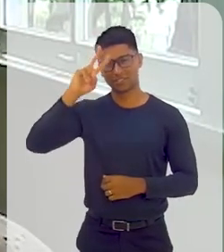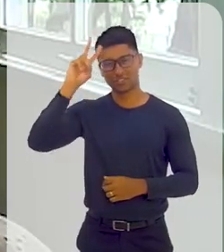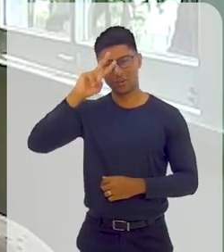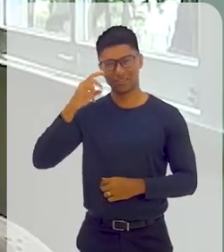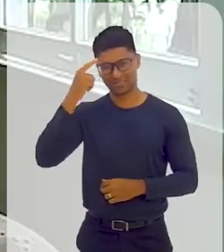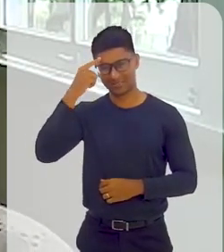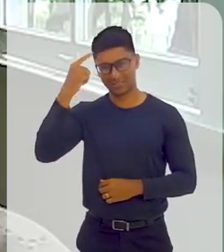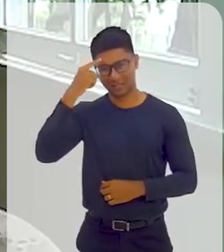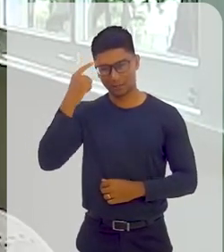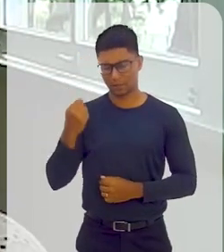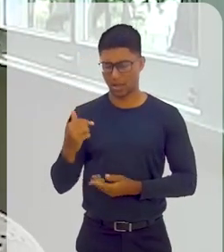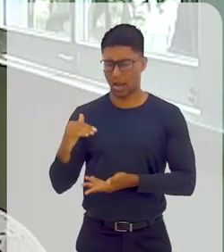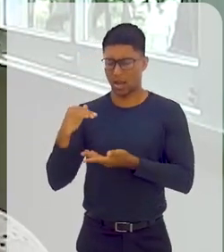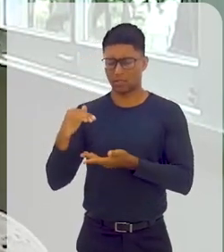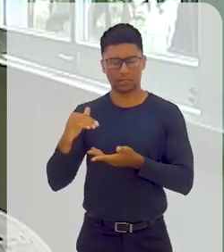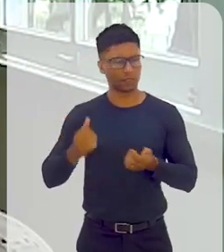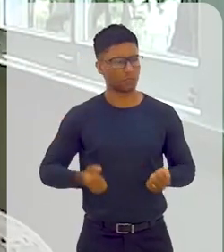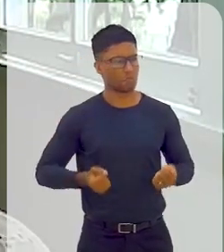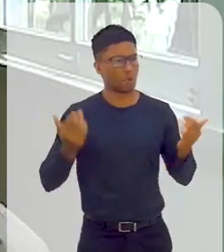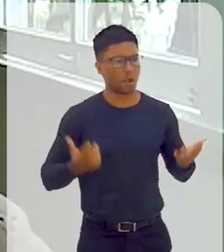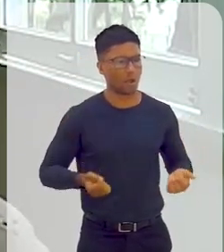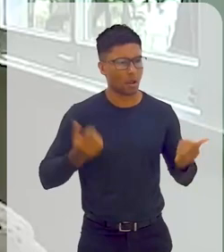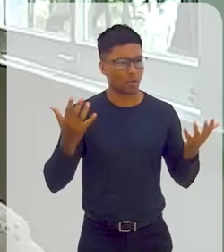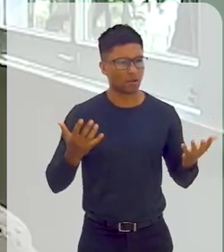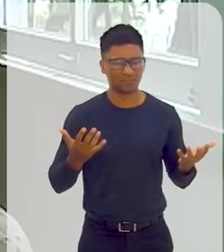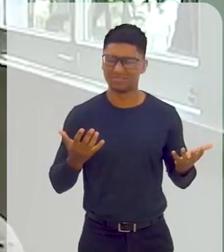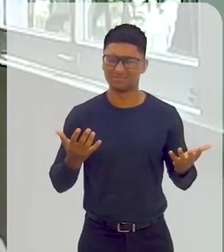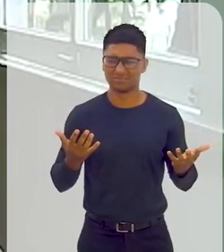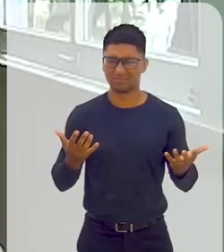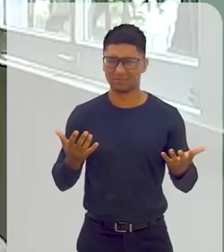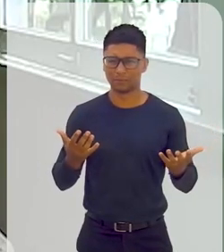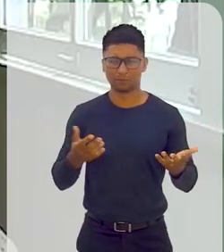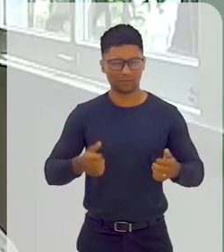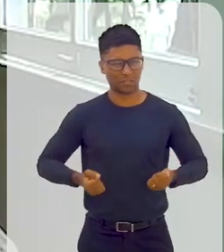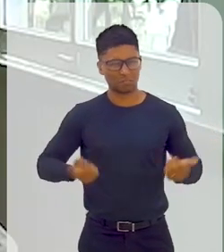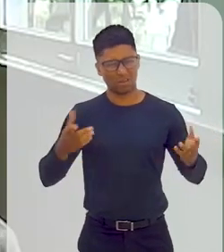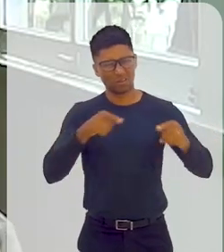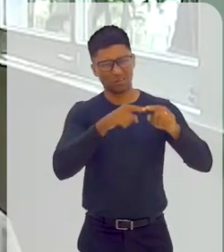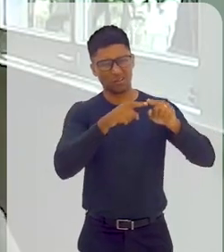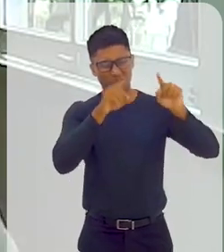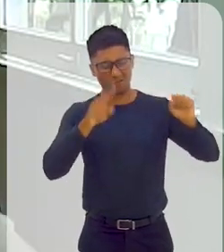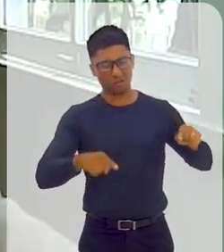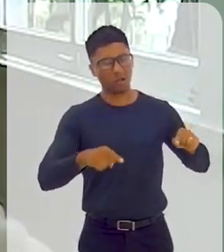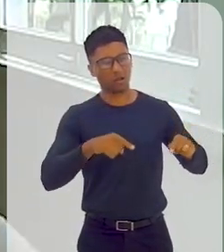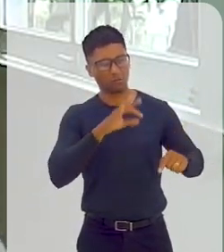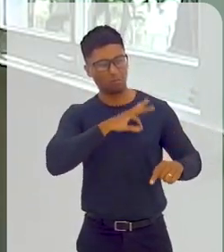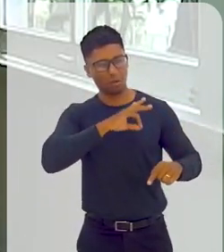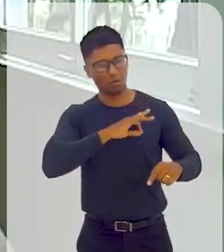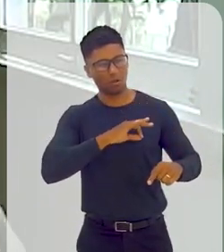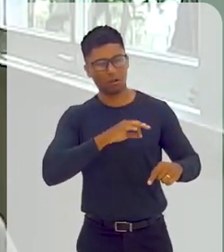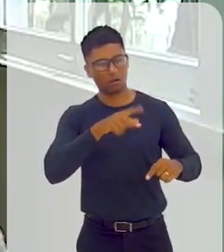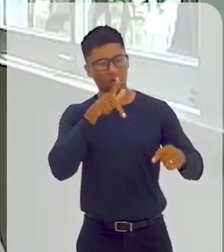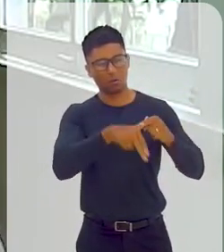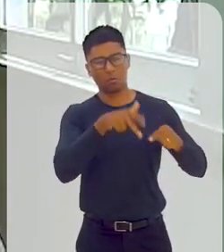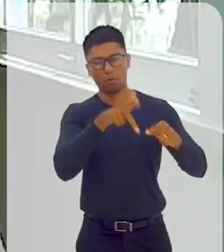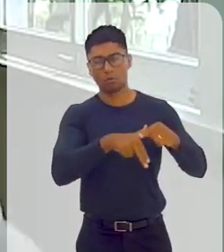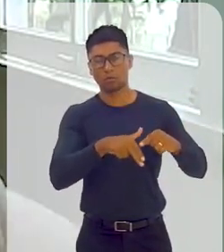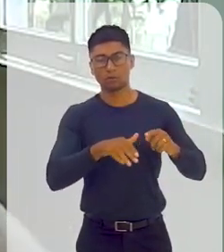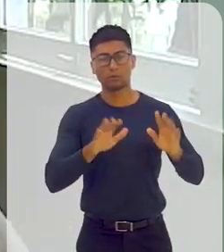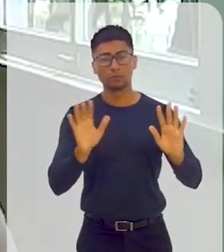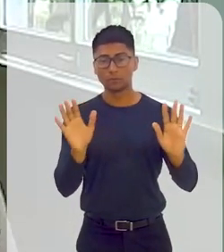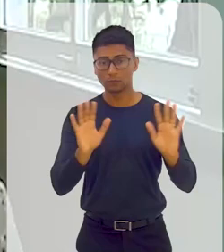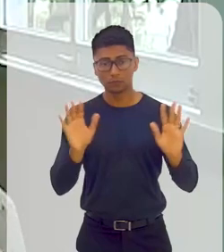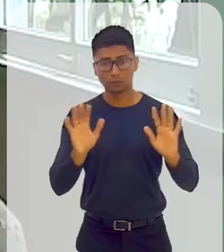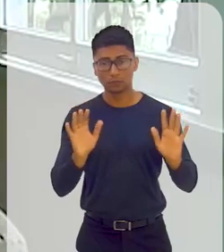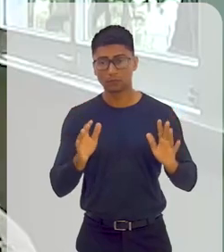despesa, que vamos aqui reduzir a despesa, então não aumentamos os servidores, não damos